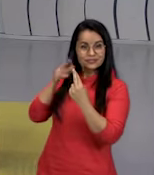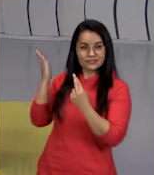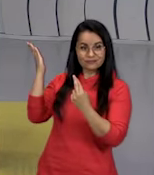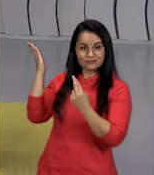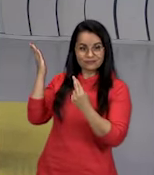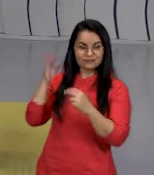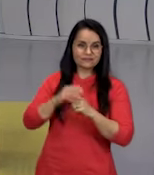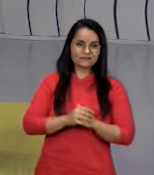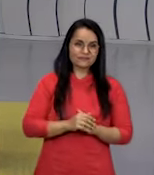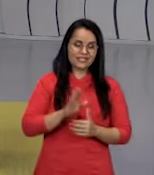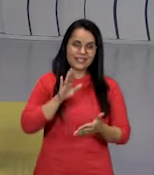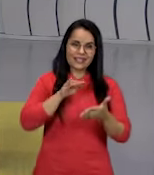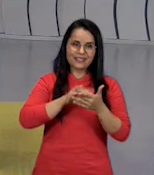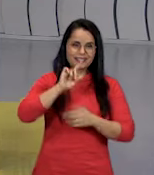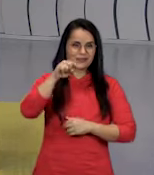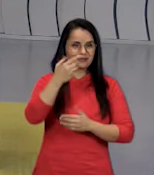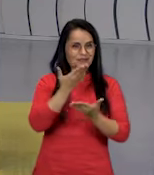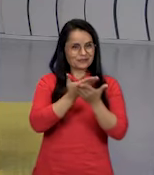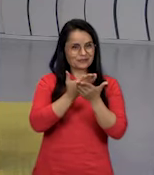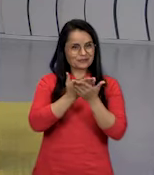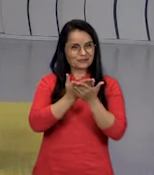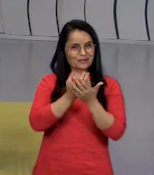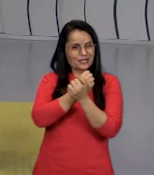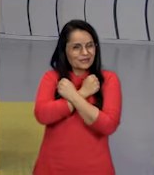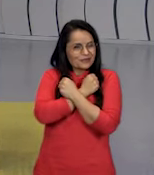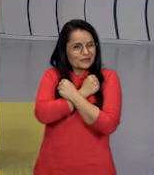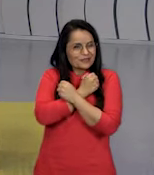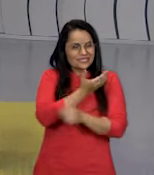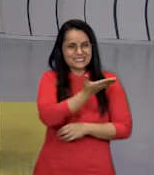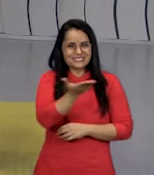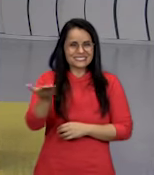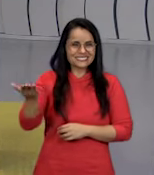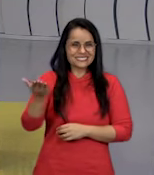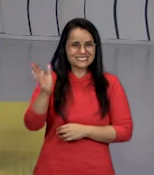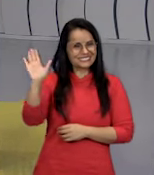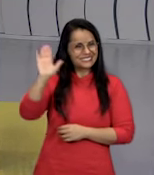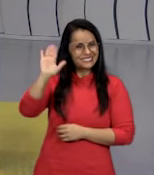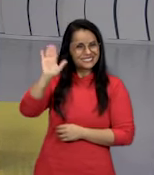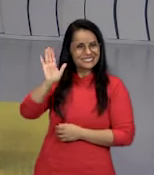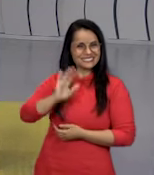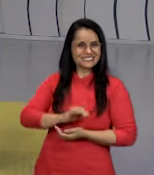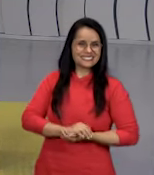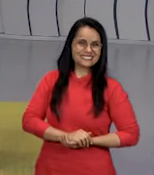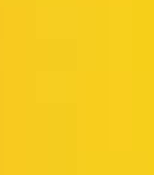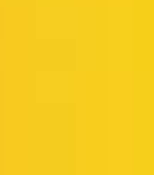trabalho. E até a nossa próxima aula. Um abraço a todos e até mais.